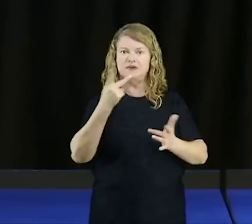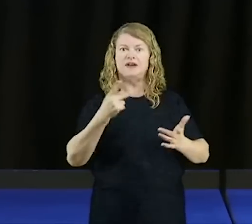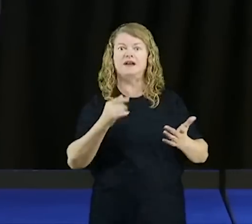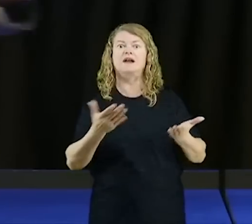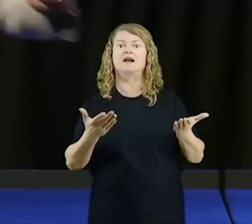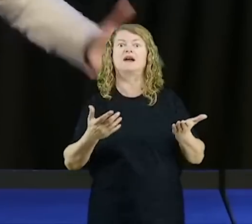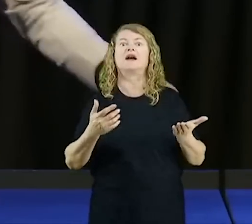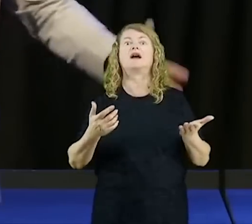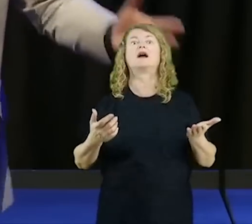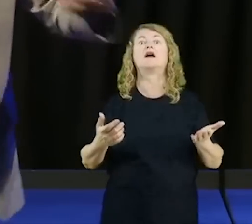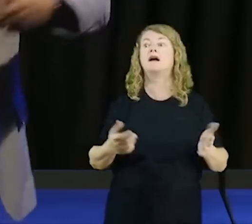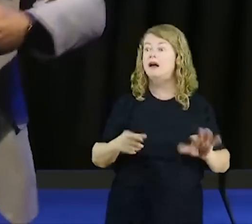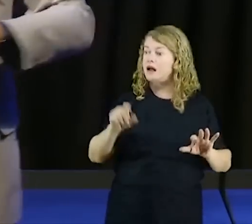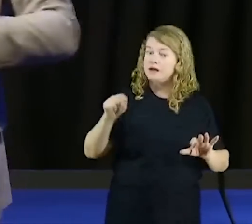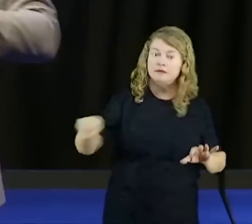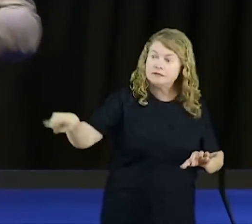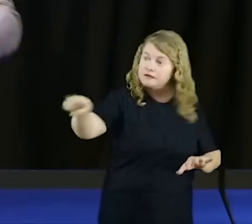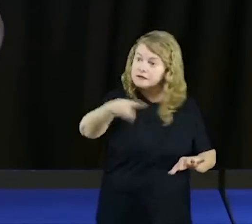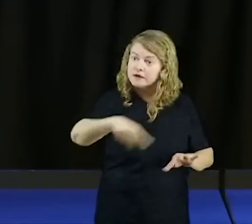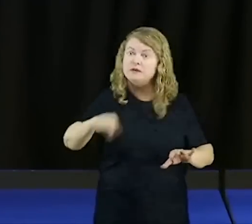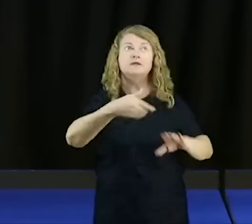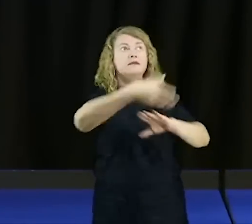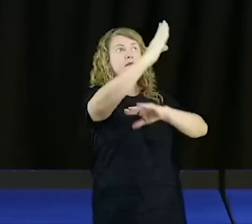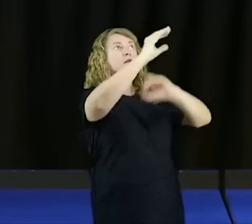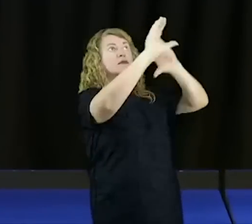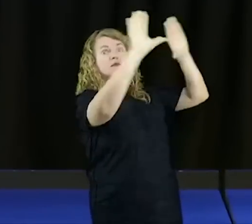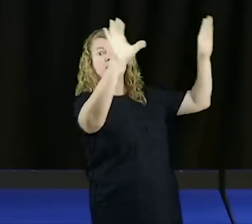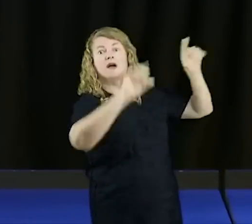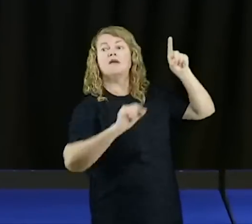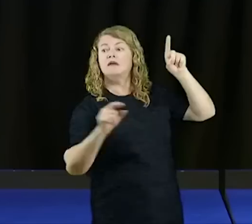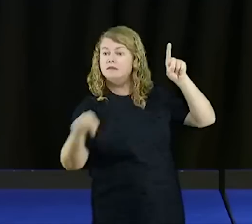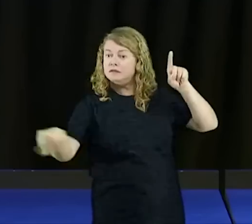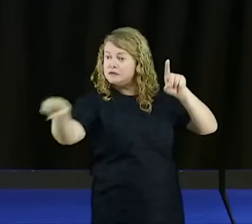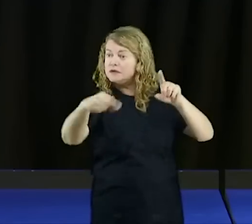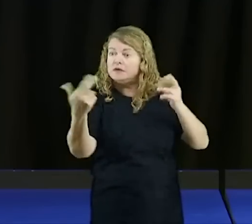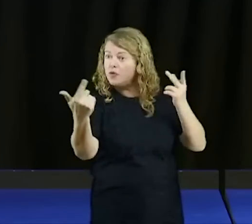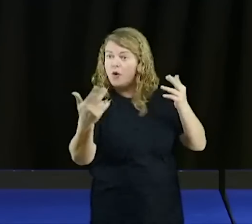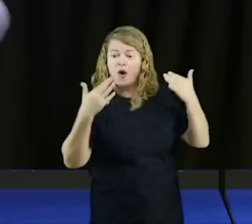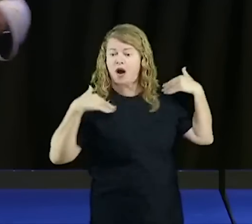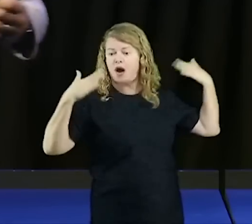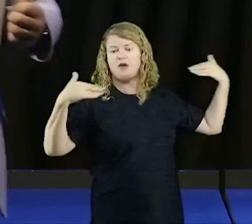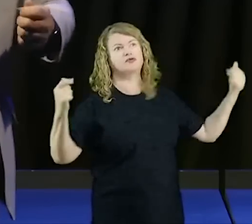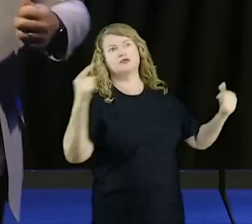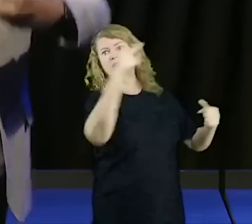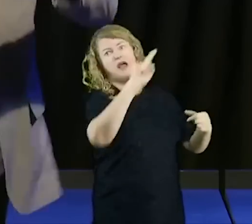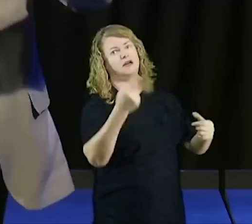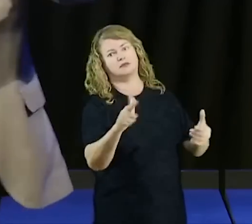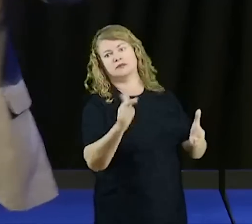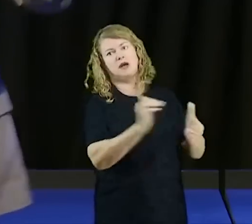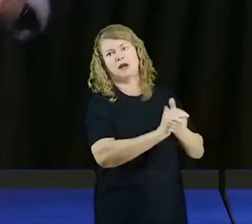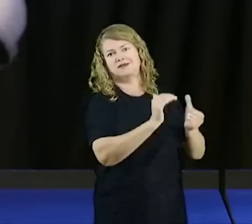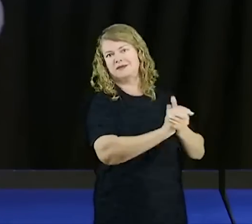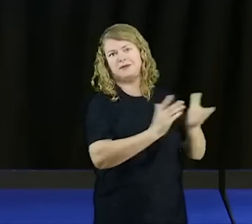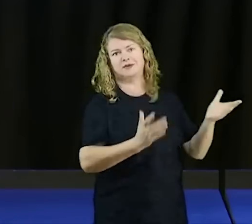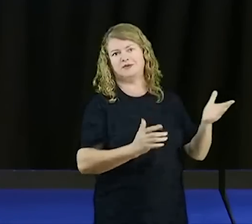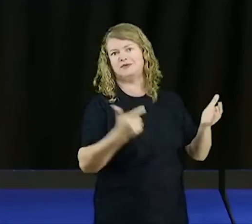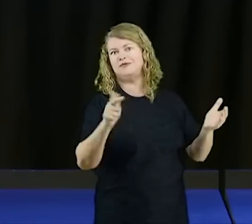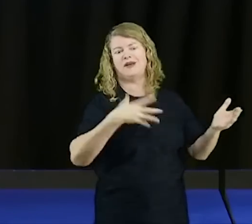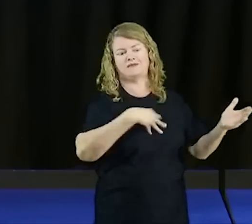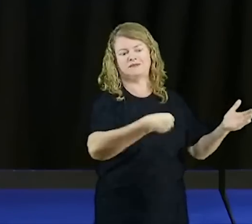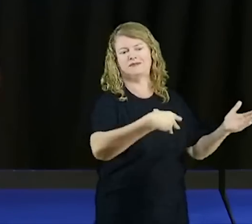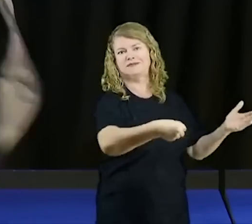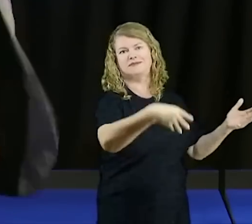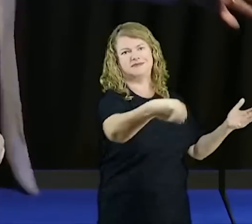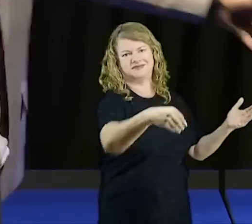os anjos. Não se casam, não se dão em casamento, então não há multiplicação, não há... Você não multiplica demônios. Eles já